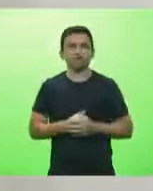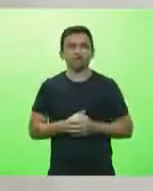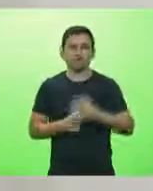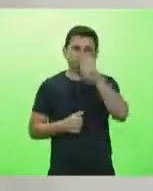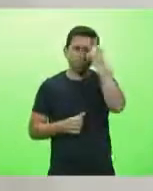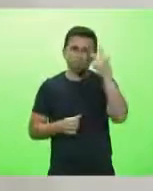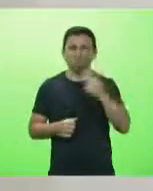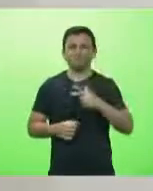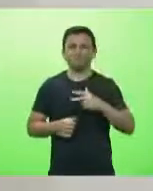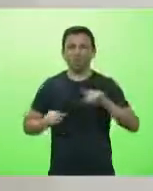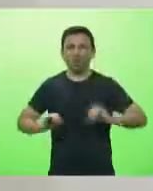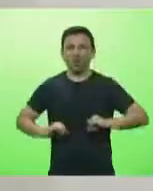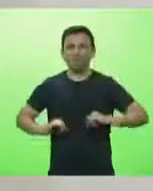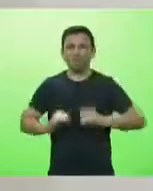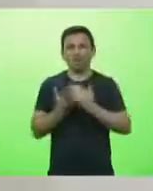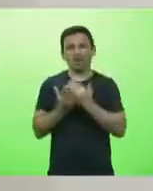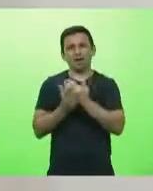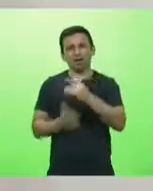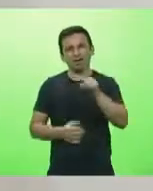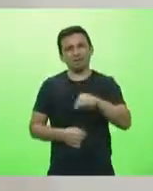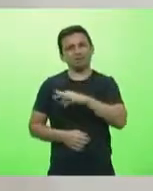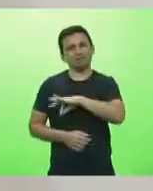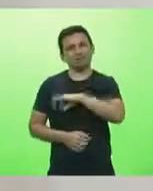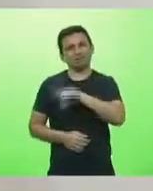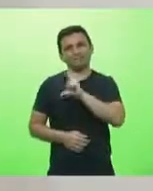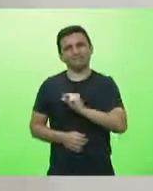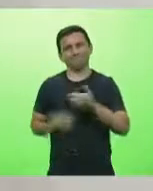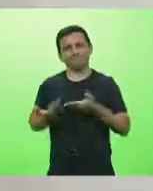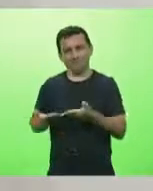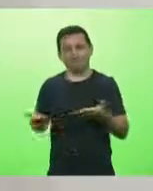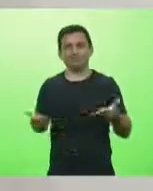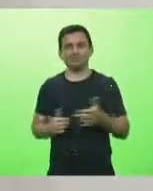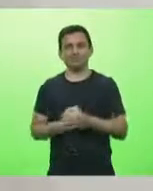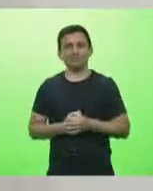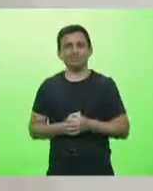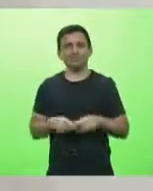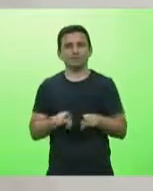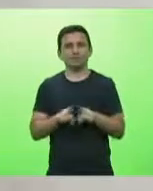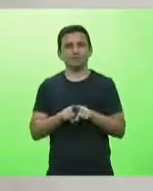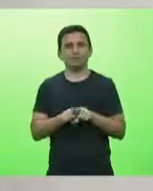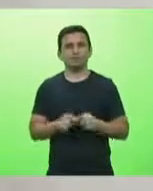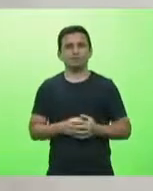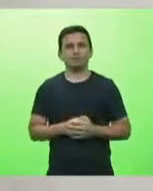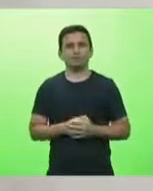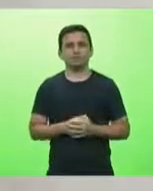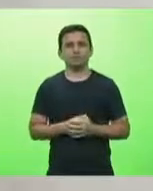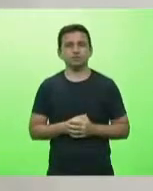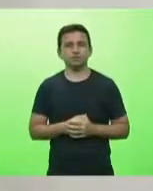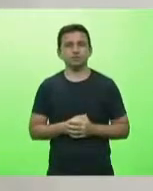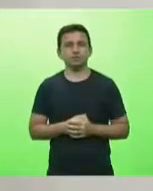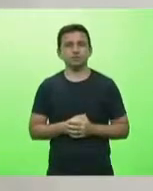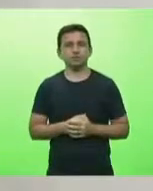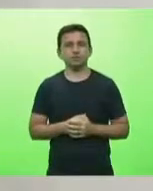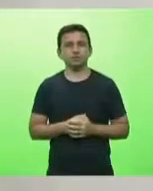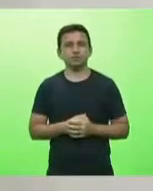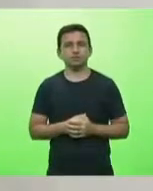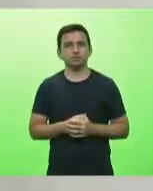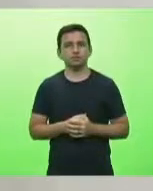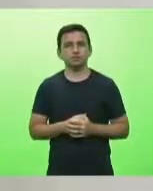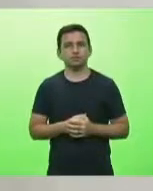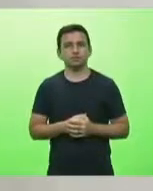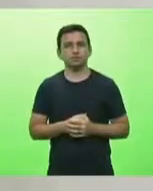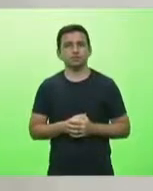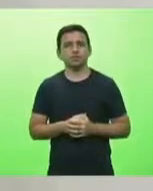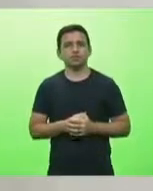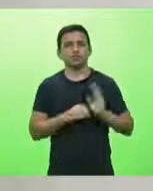e outro dado importante, esse lockdown tem... Mais dois minutos, deputado. Esse